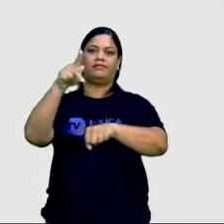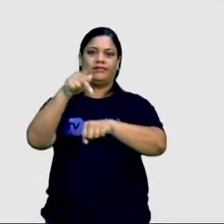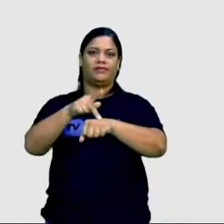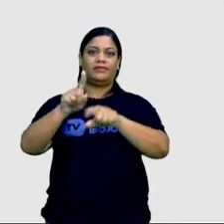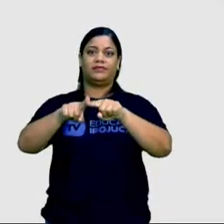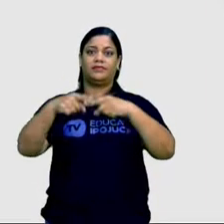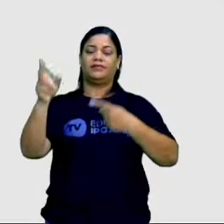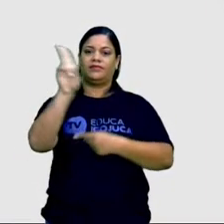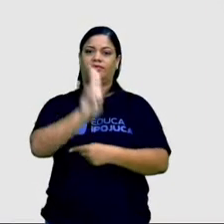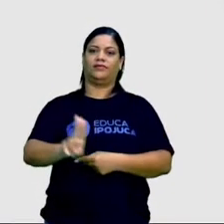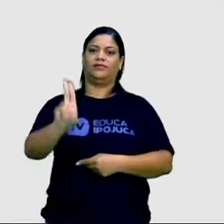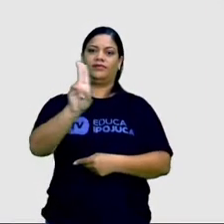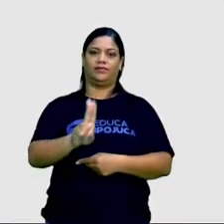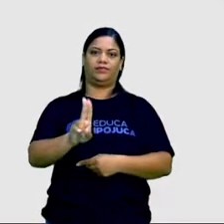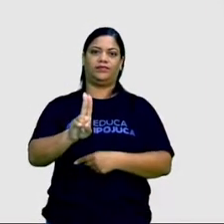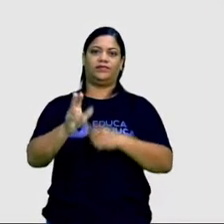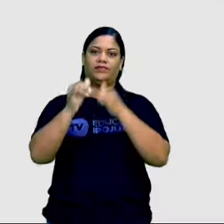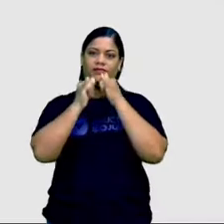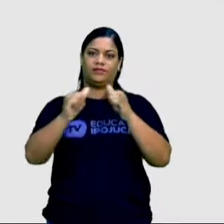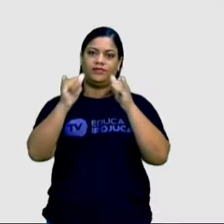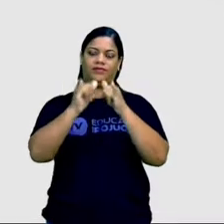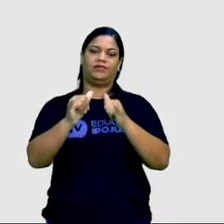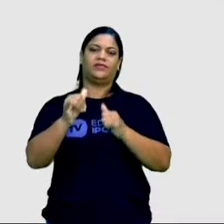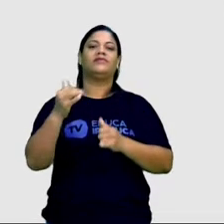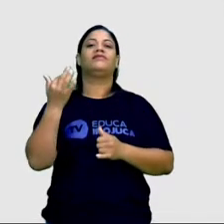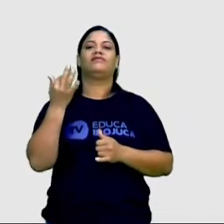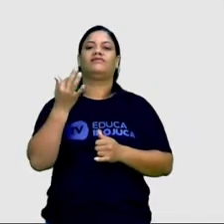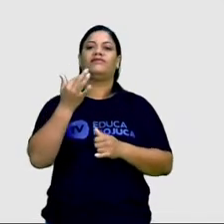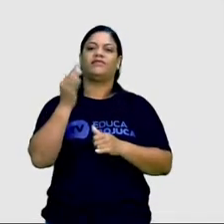consomem fake news no mundo.